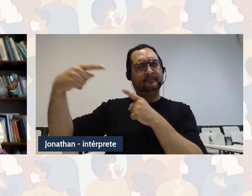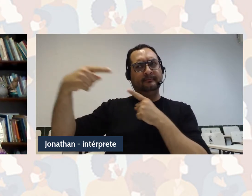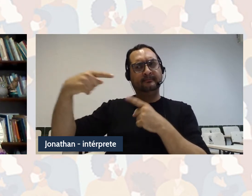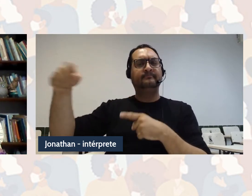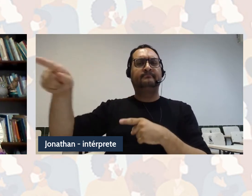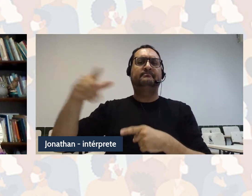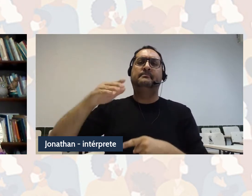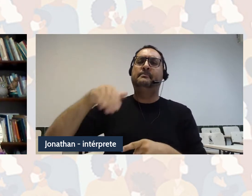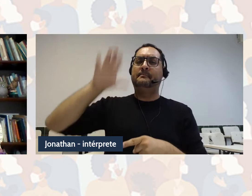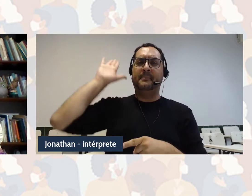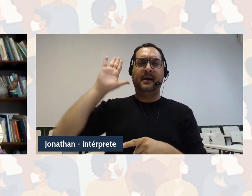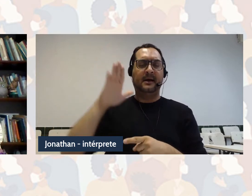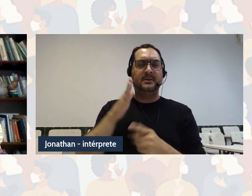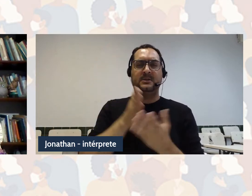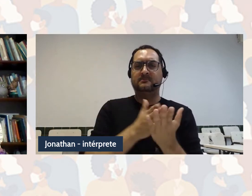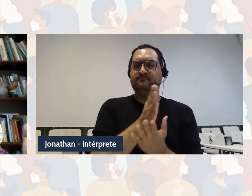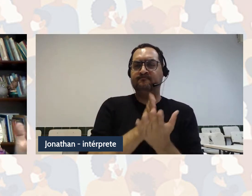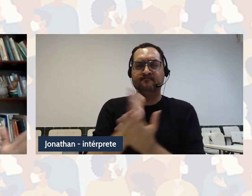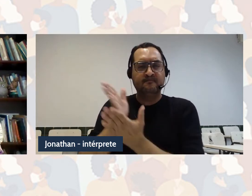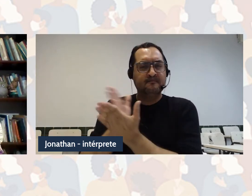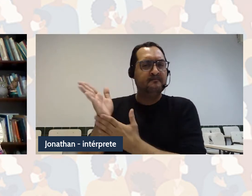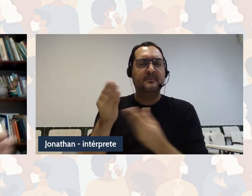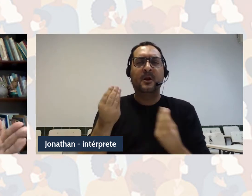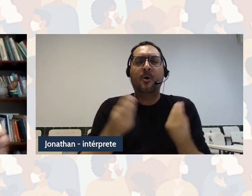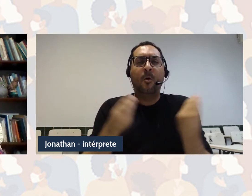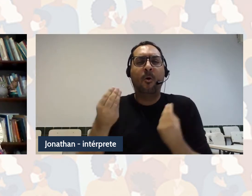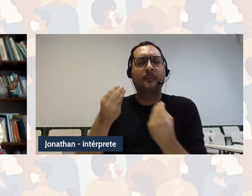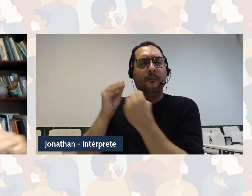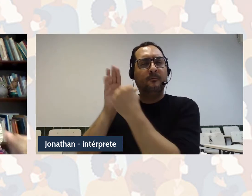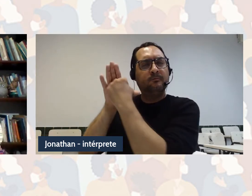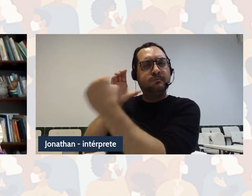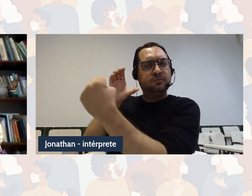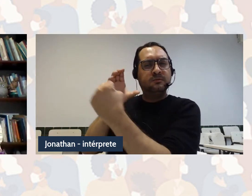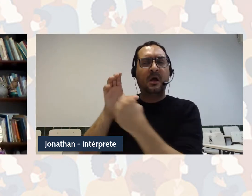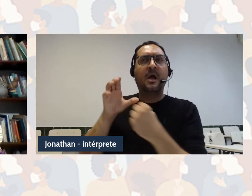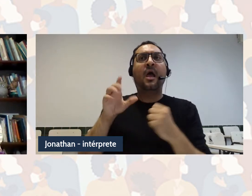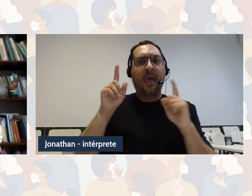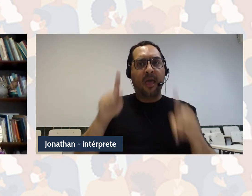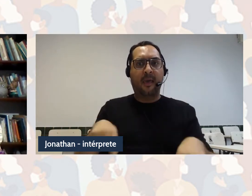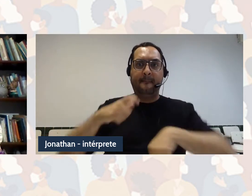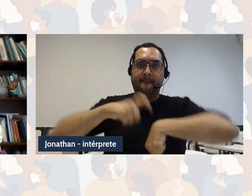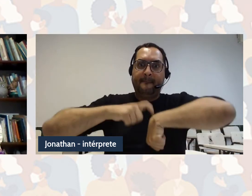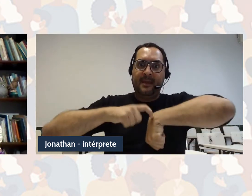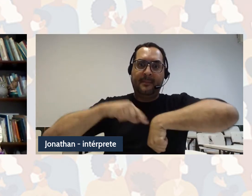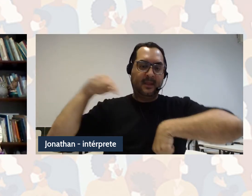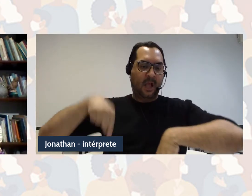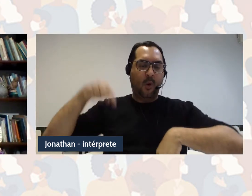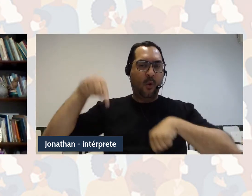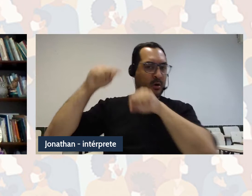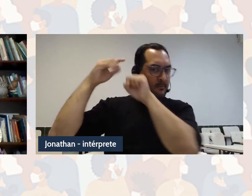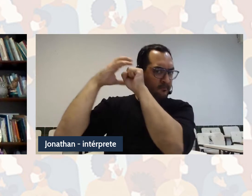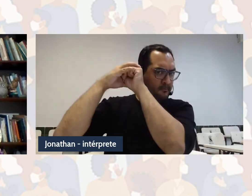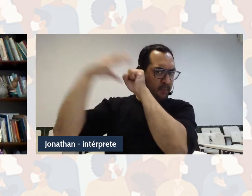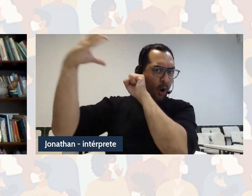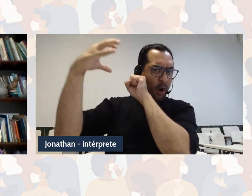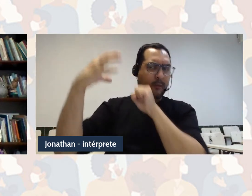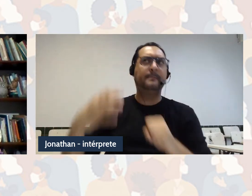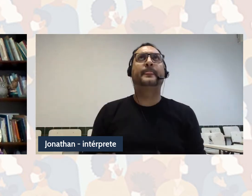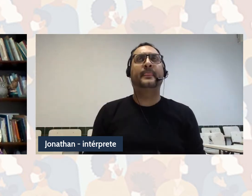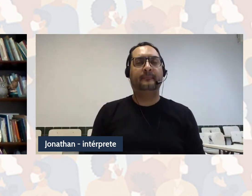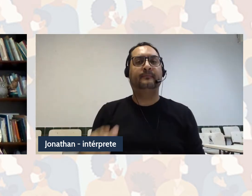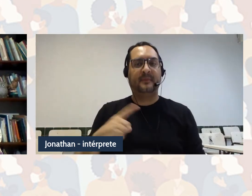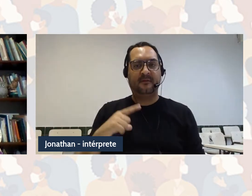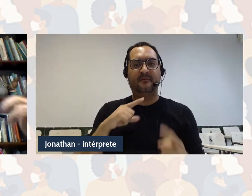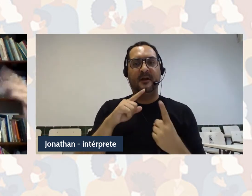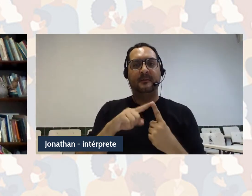das abordagens decoloniais, né, justamente nesse ponto de tensionamento a gente se encontra. Ele fala de uma episteme